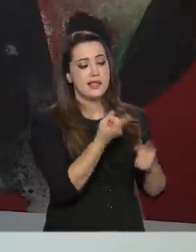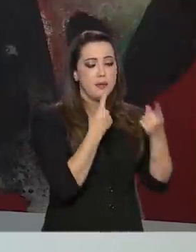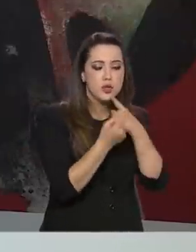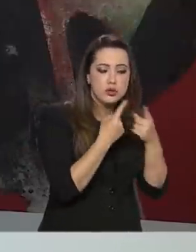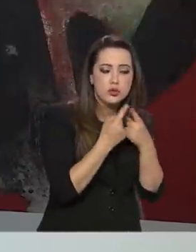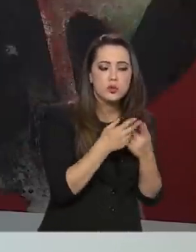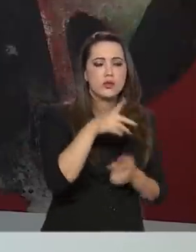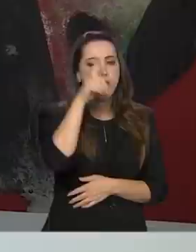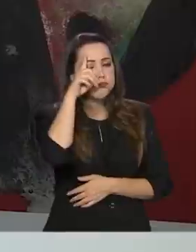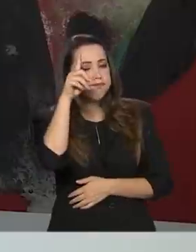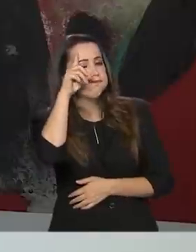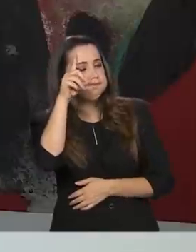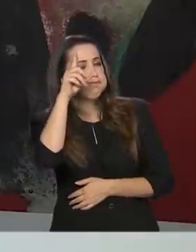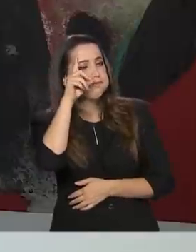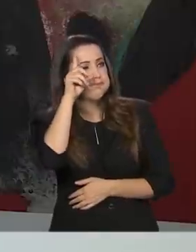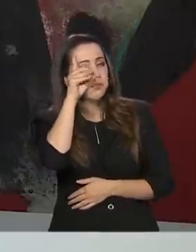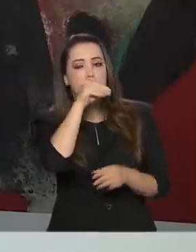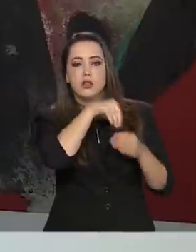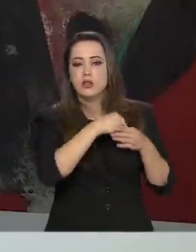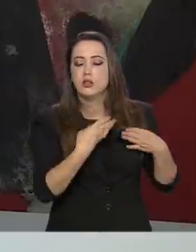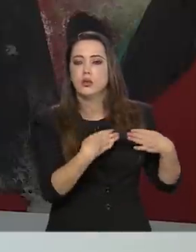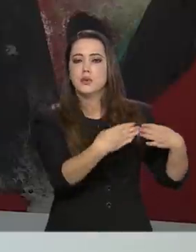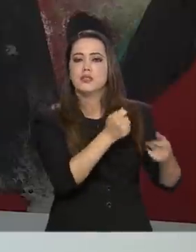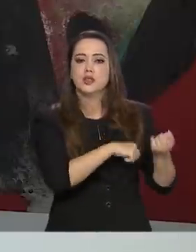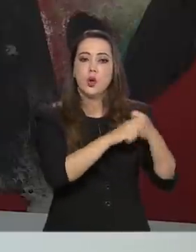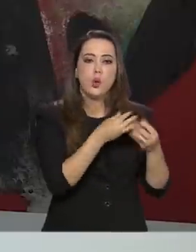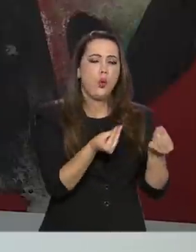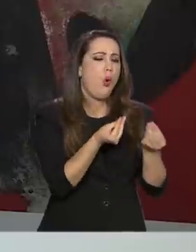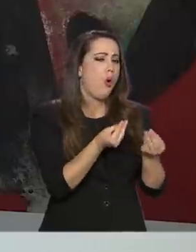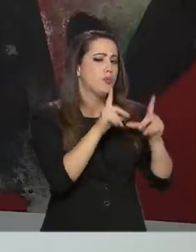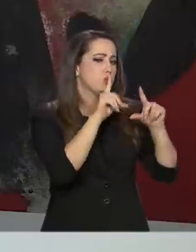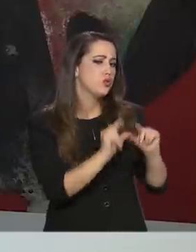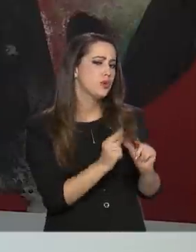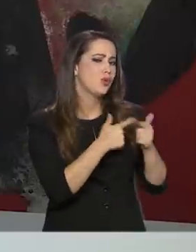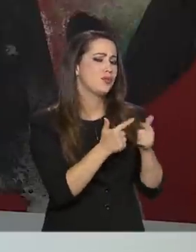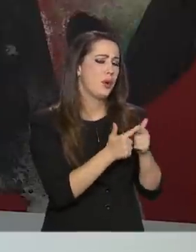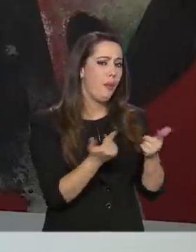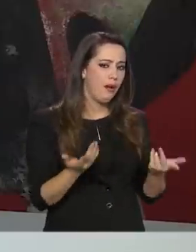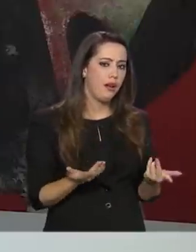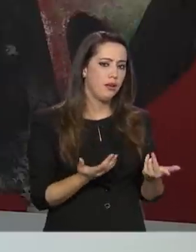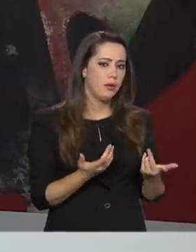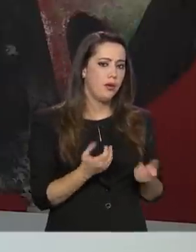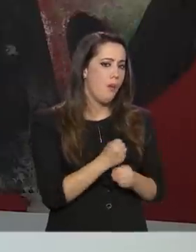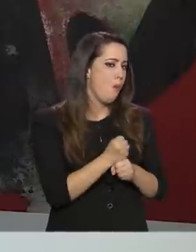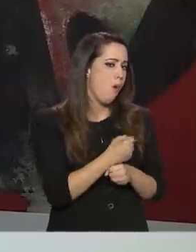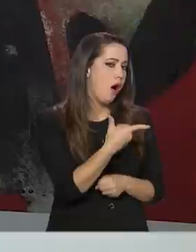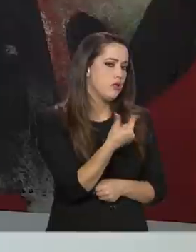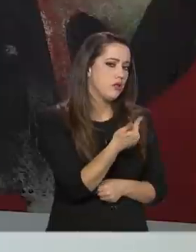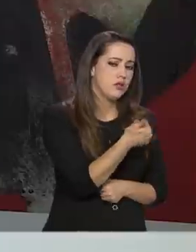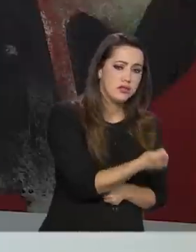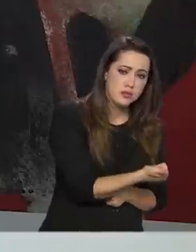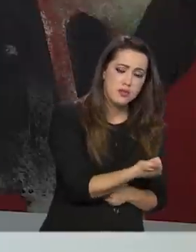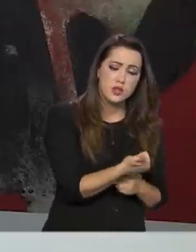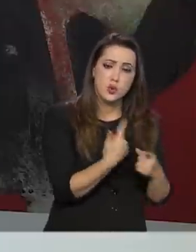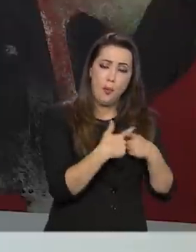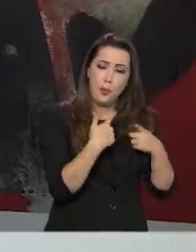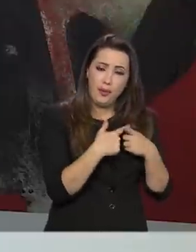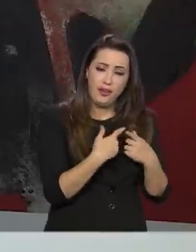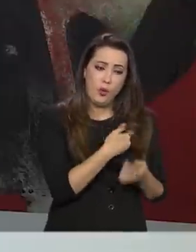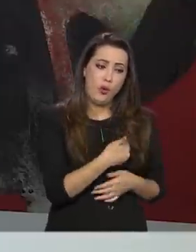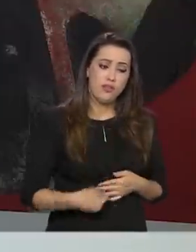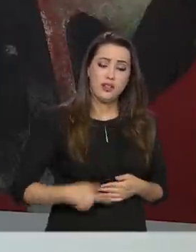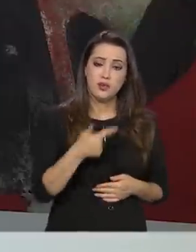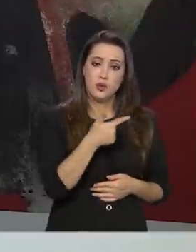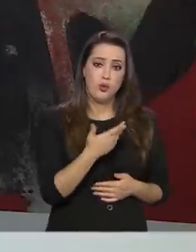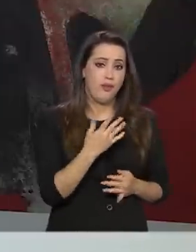Ministério da Economia, como minorar esses efeitos, porque a partir de 2021, o governo volta à